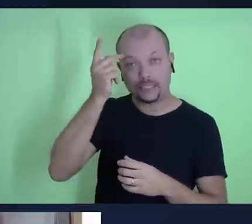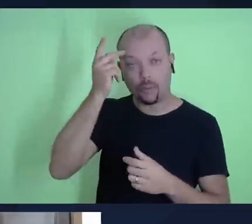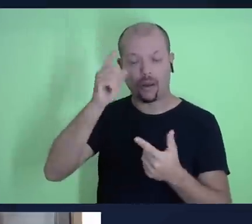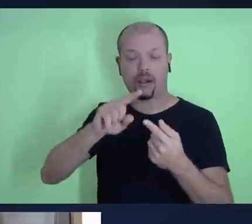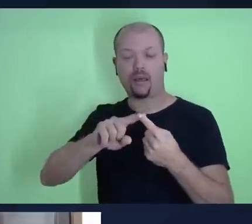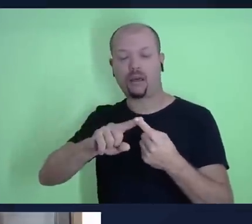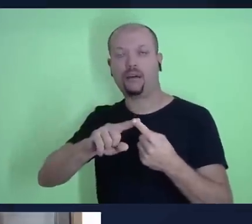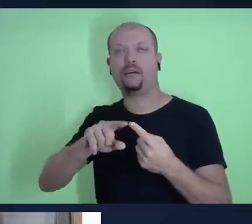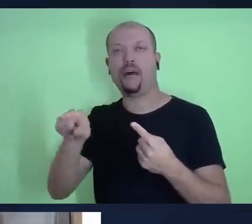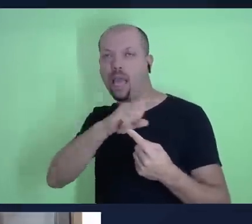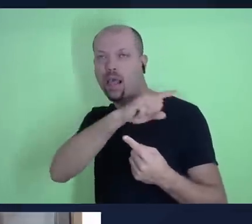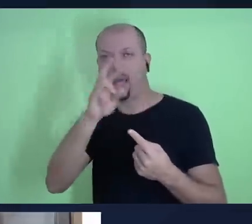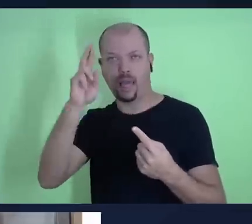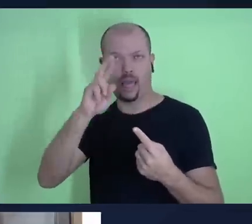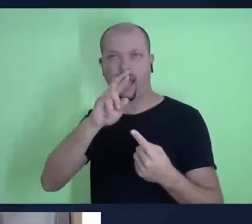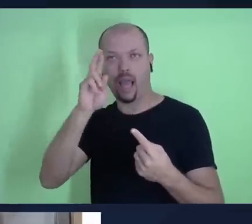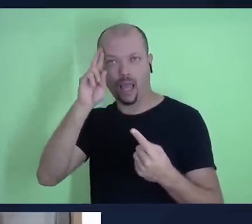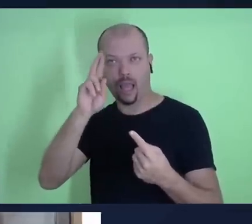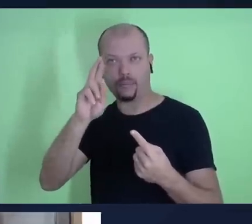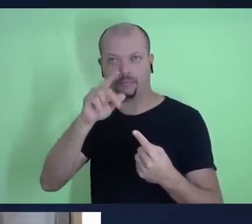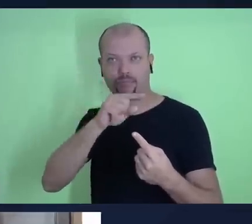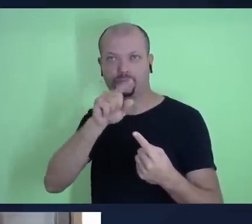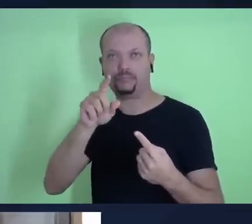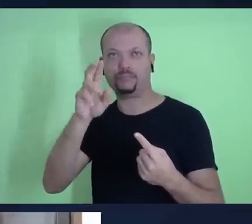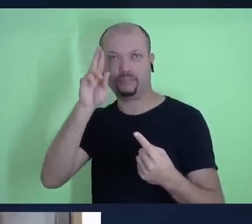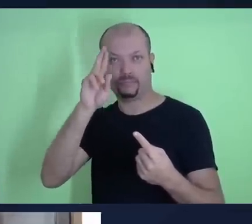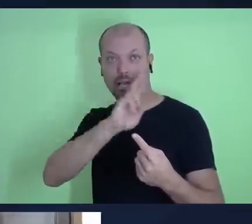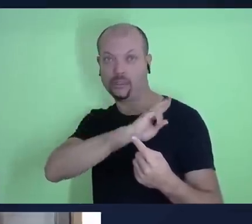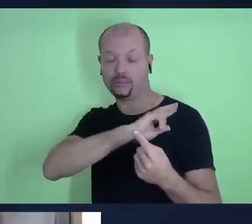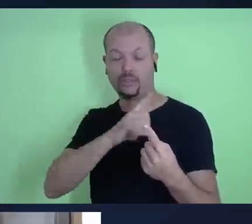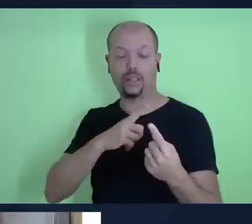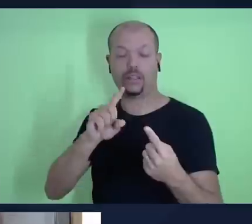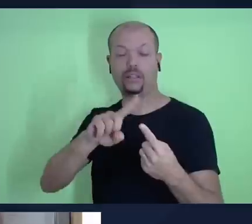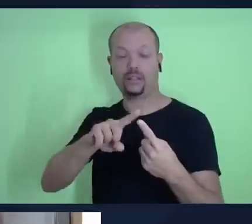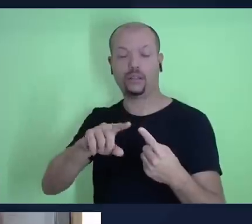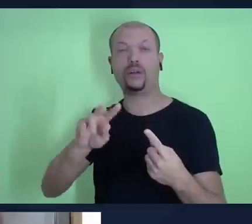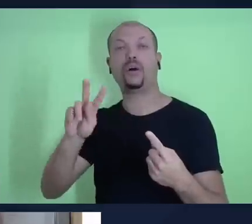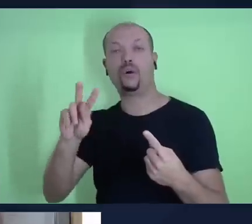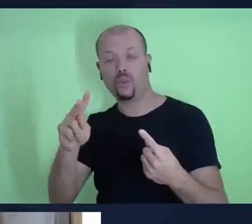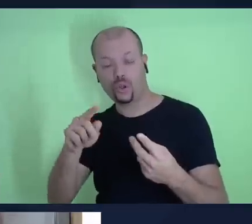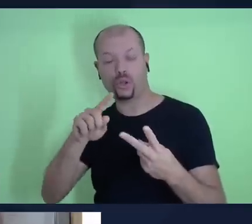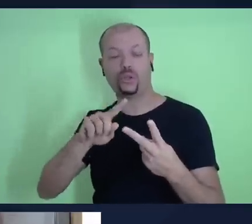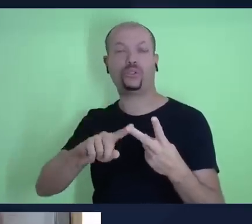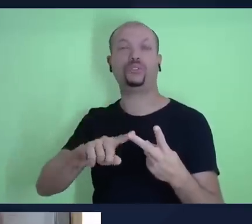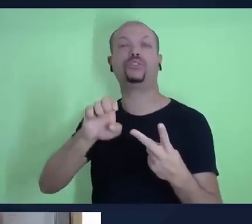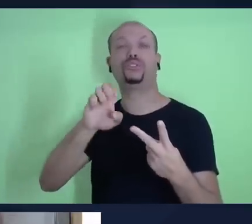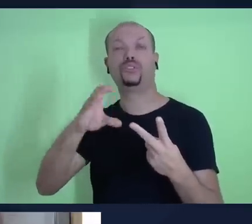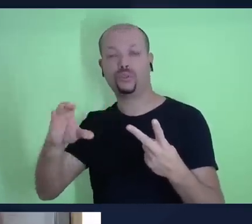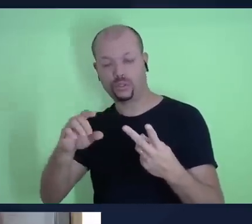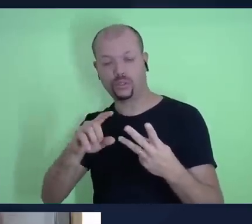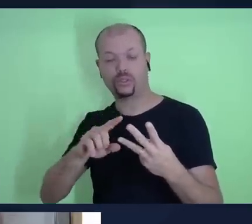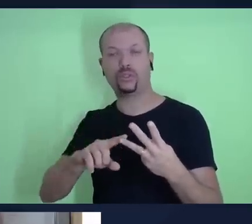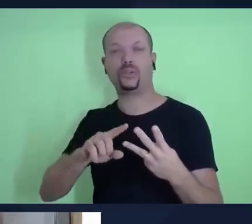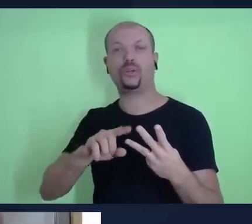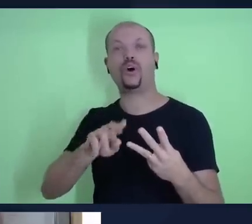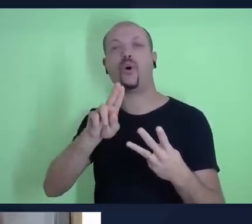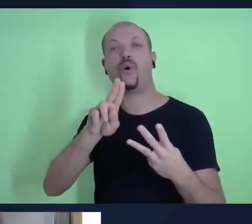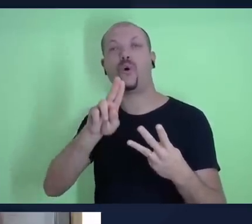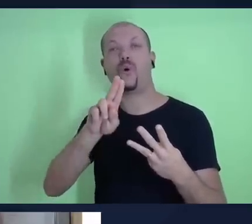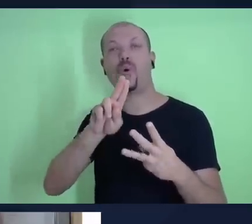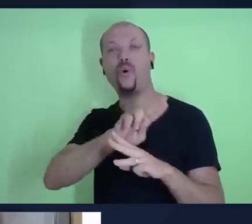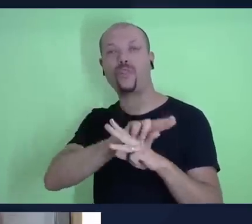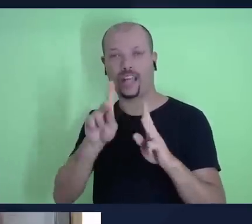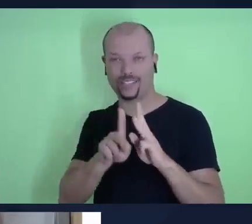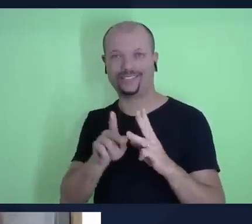NASP, Gelo Coelho e também o de Hortolândia. E um abraço aí para a doutora Janina, que desde que eu quebrei o meu pé no final,